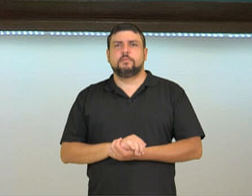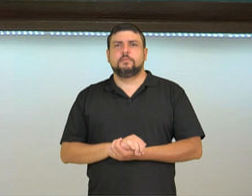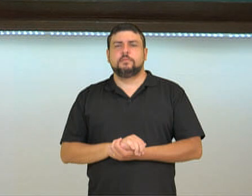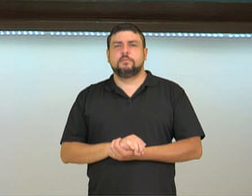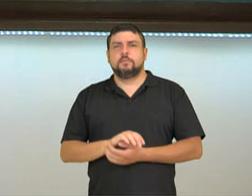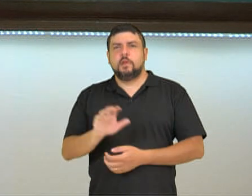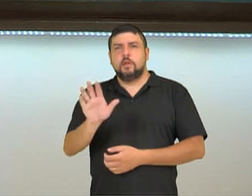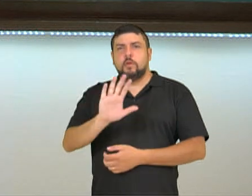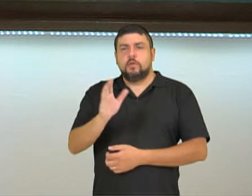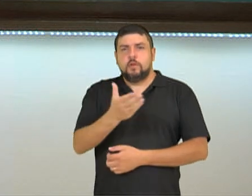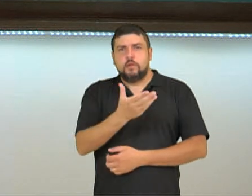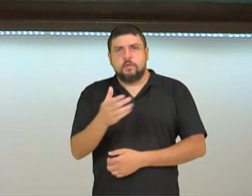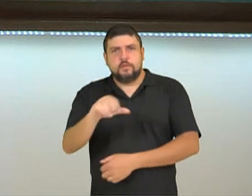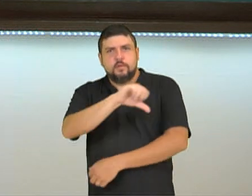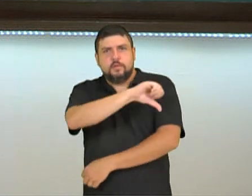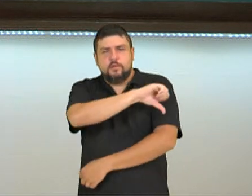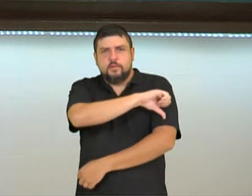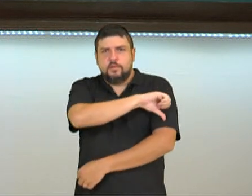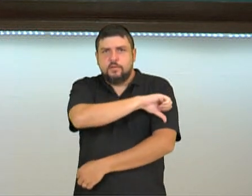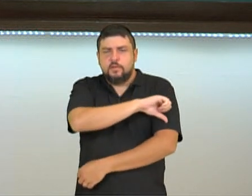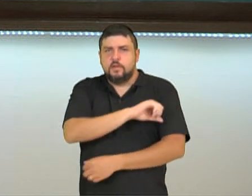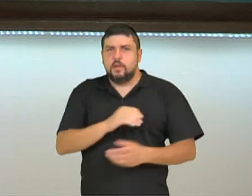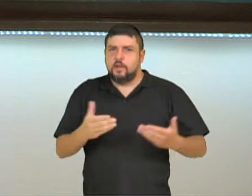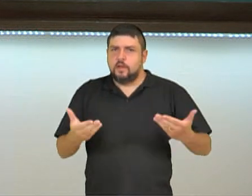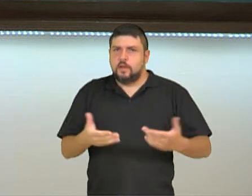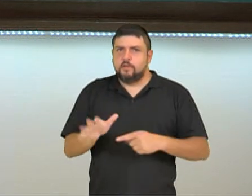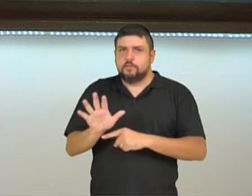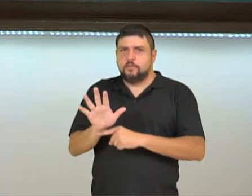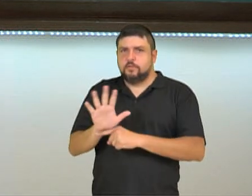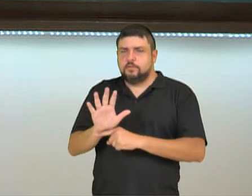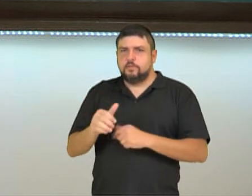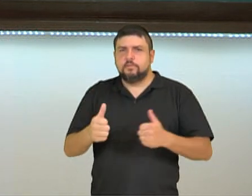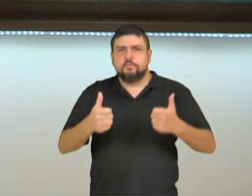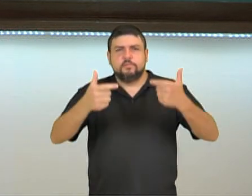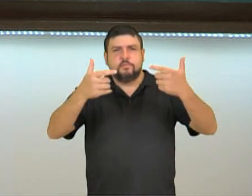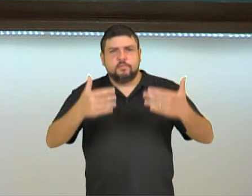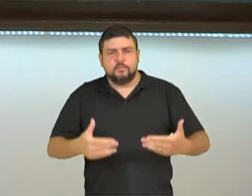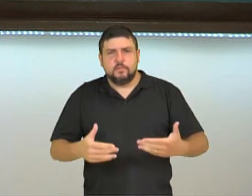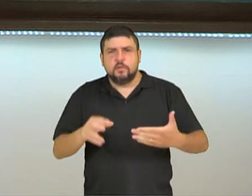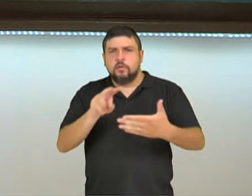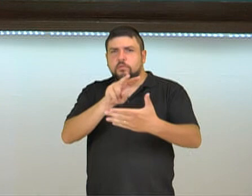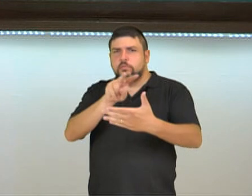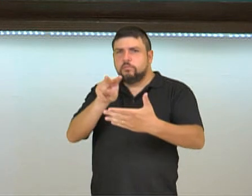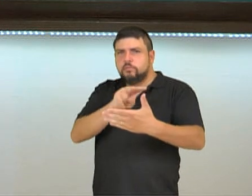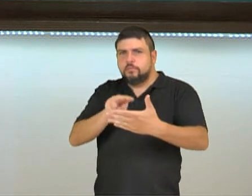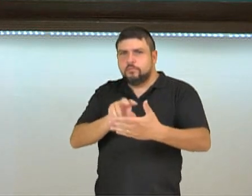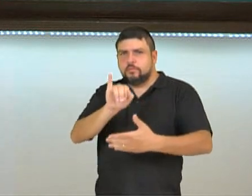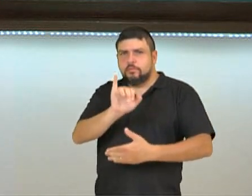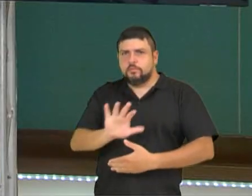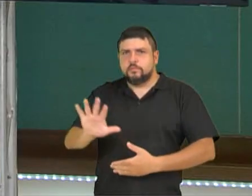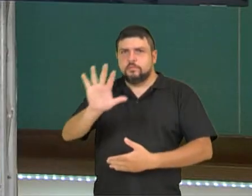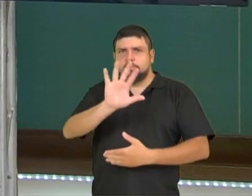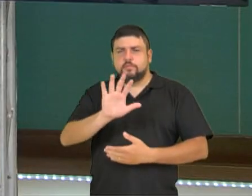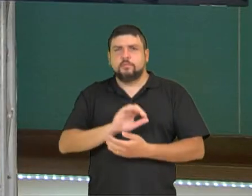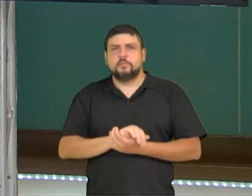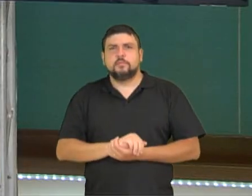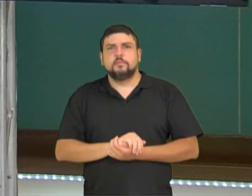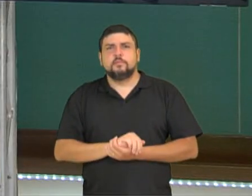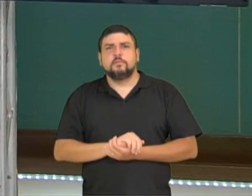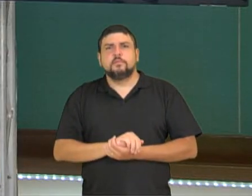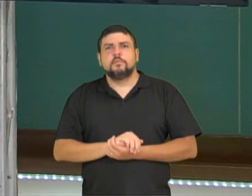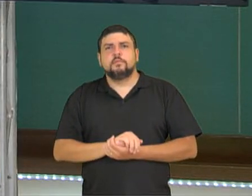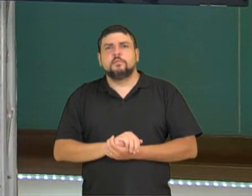Olá, estudantes do nono ano! Neste vídeo vamos falar sobre leitura de imagens. Isso mesmo.